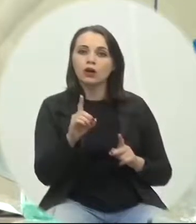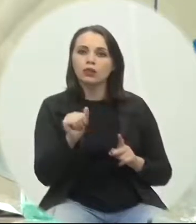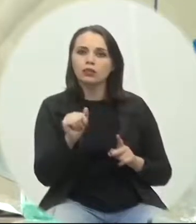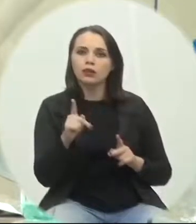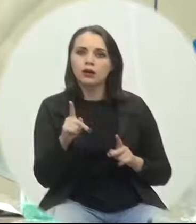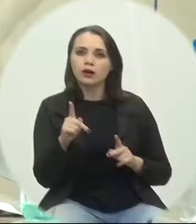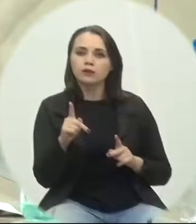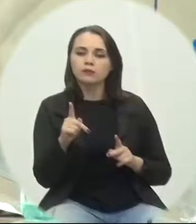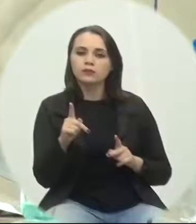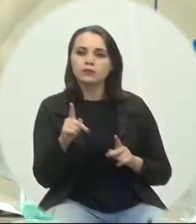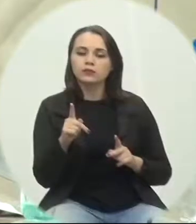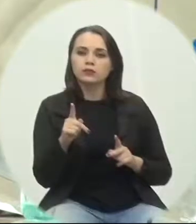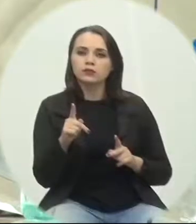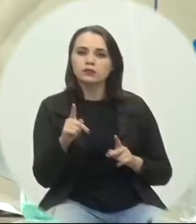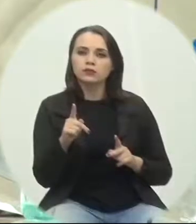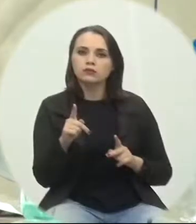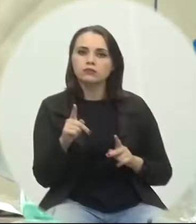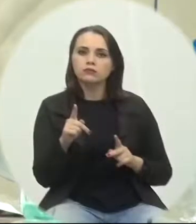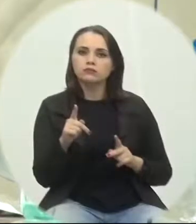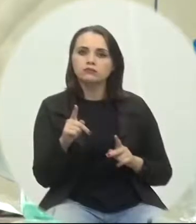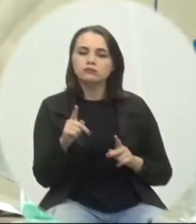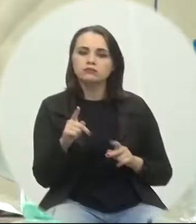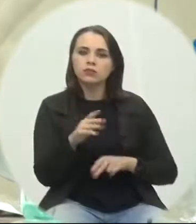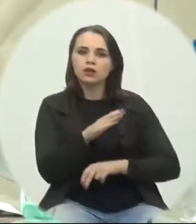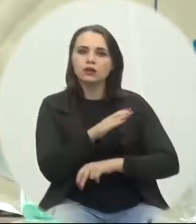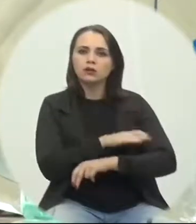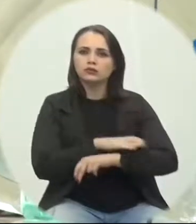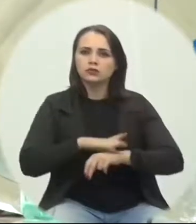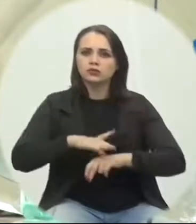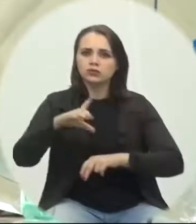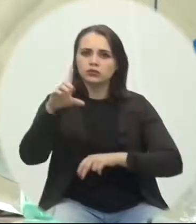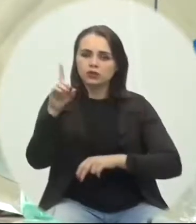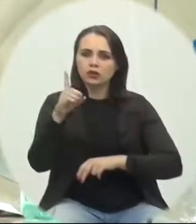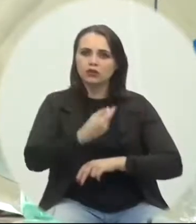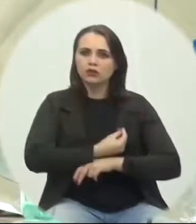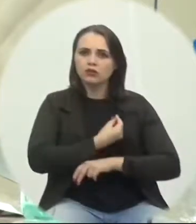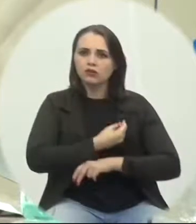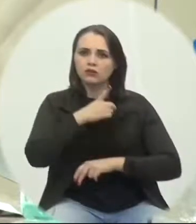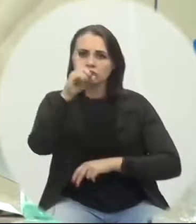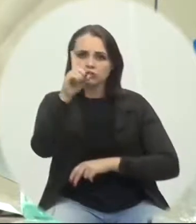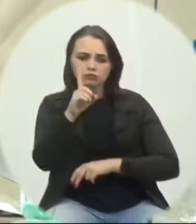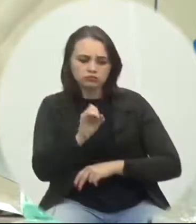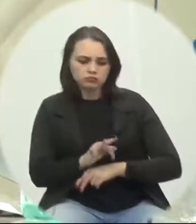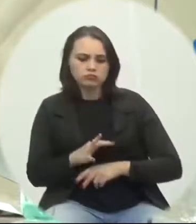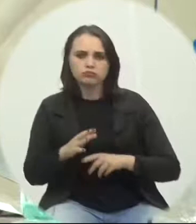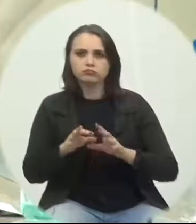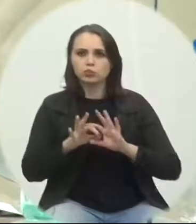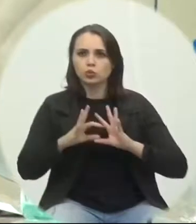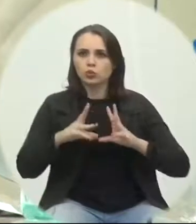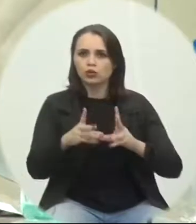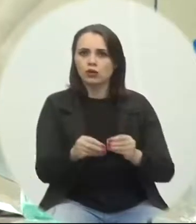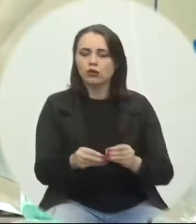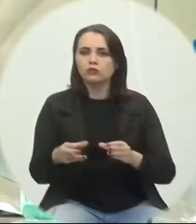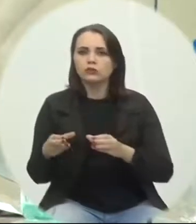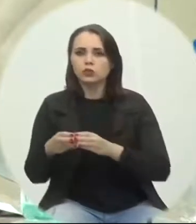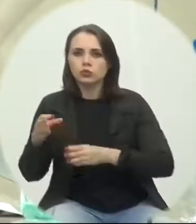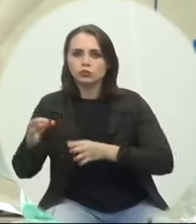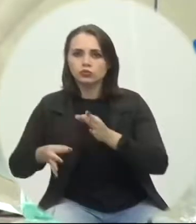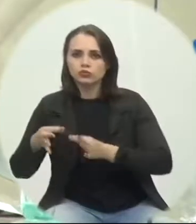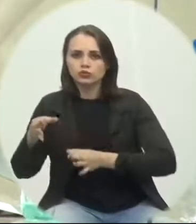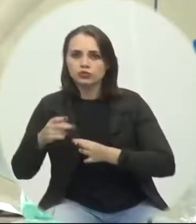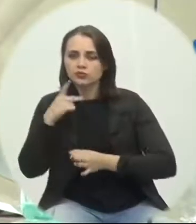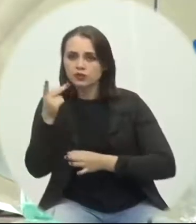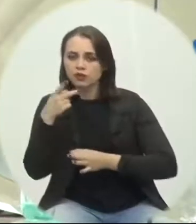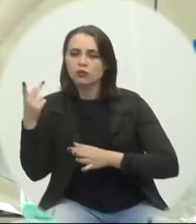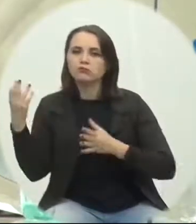Avivamento Pleno. A Comissão de Constituição e Justiça e Redação opinou pela legalidade e constitucionalidade. As